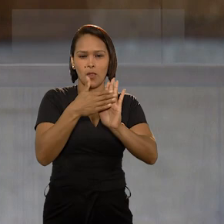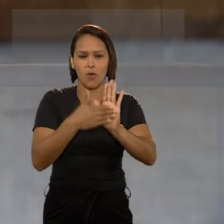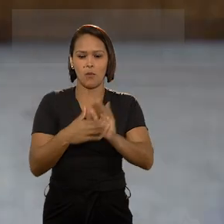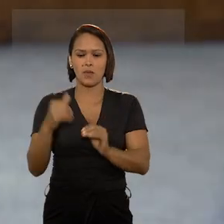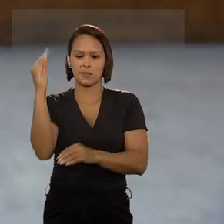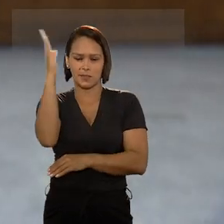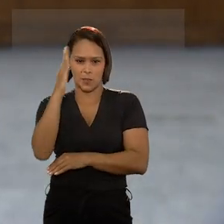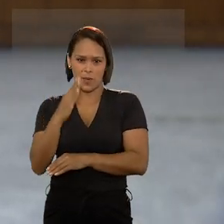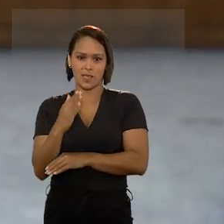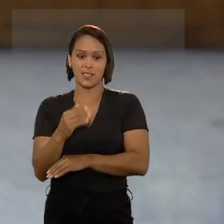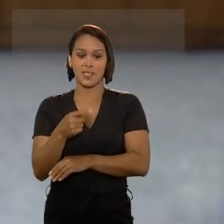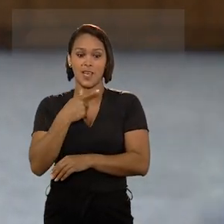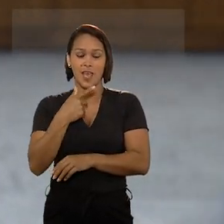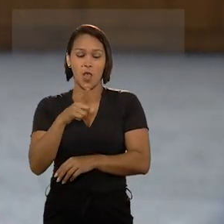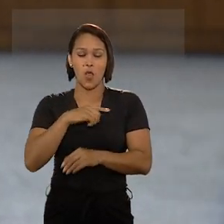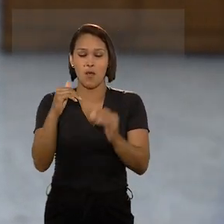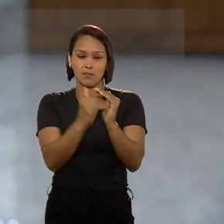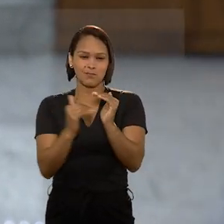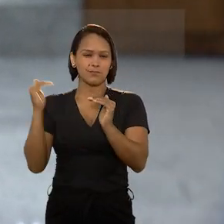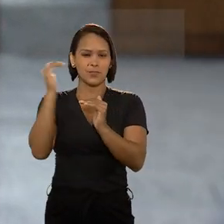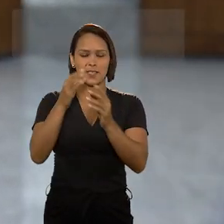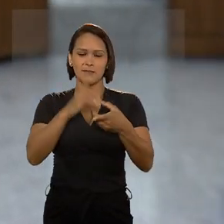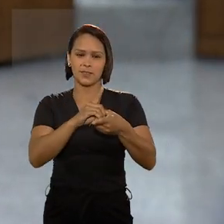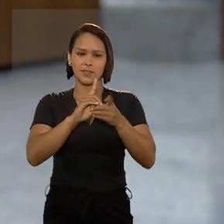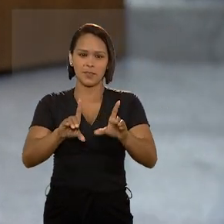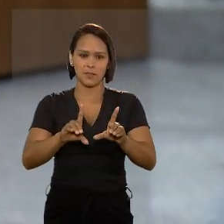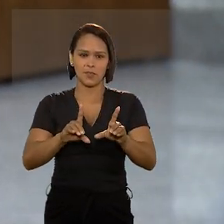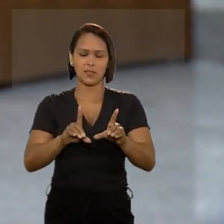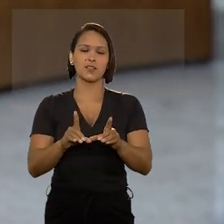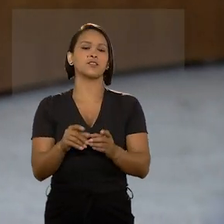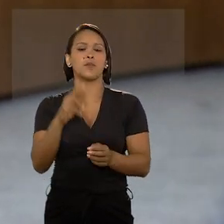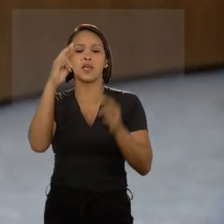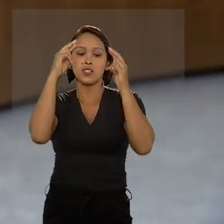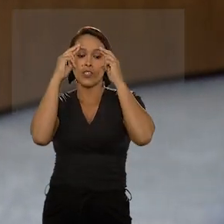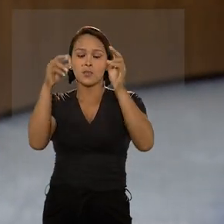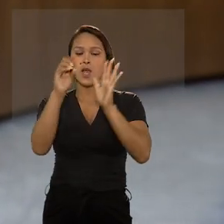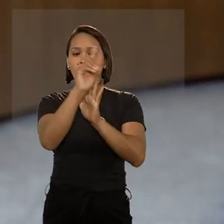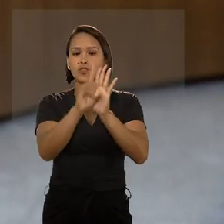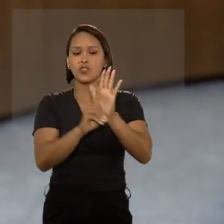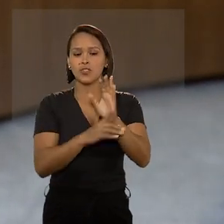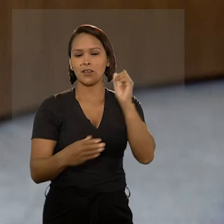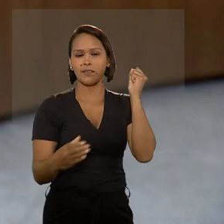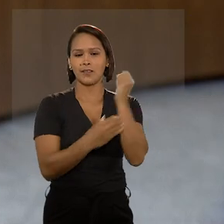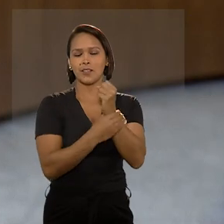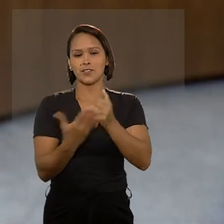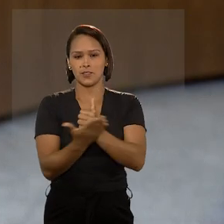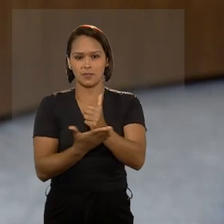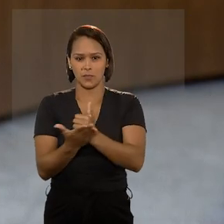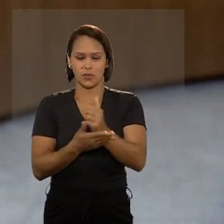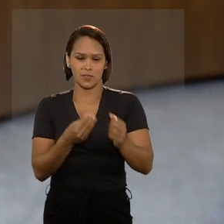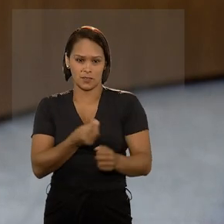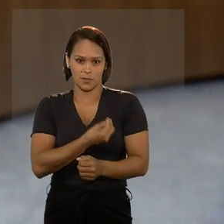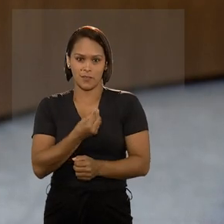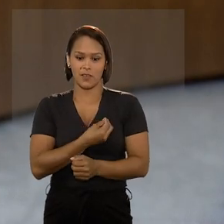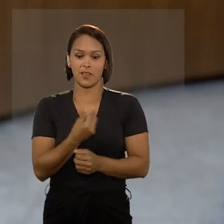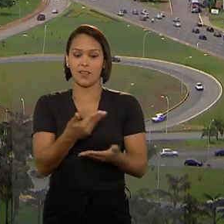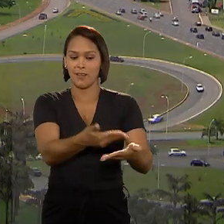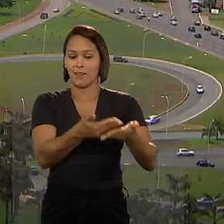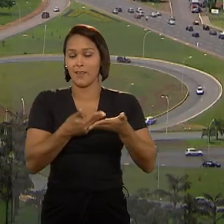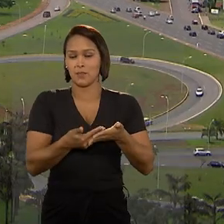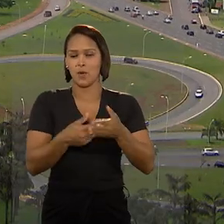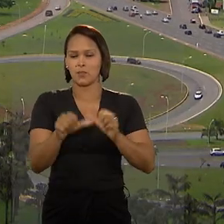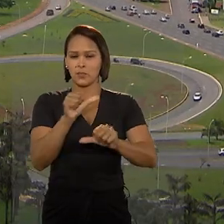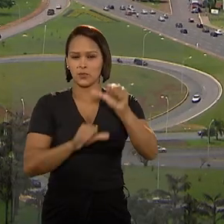rege o país. É reconhecida como uma das mais avançadas e democráticas no que diz respeito aos direitos e garantias fundamentais.